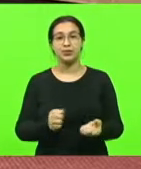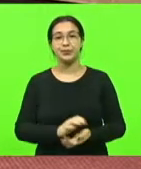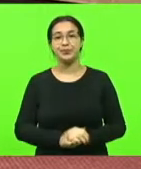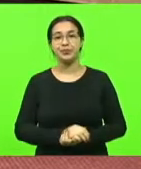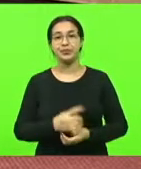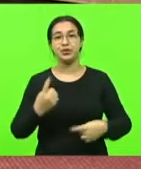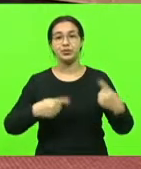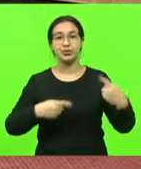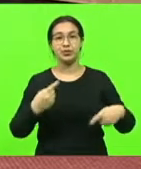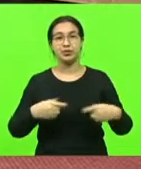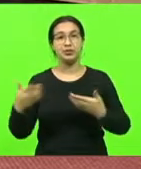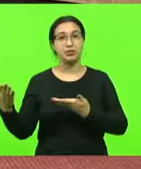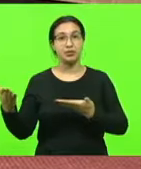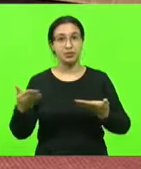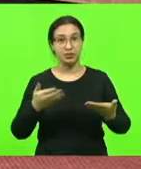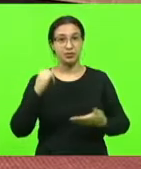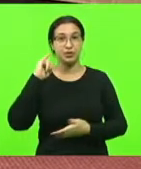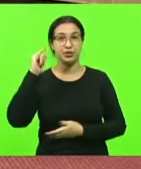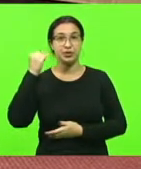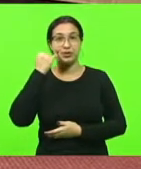matéria, com a palavra o deputado José Lopes.